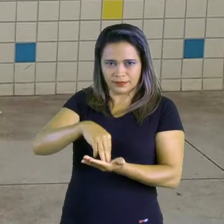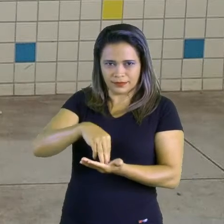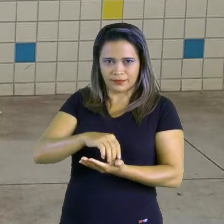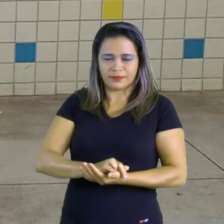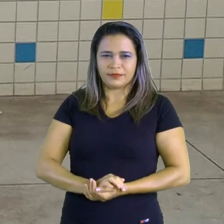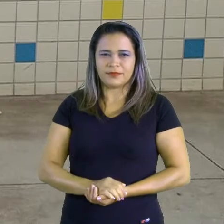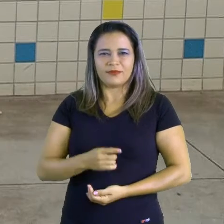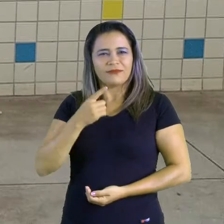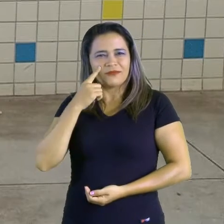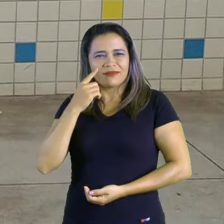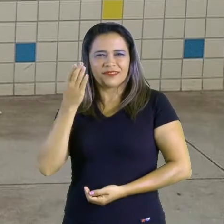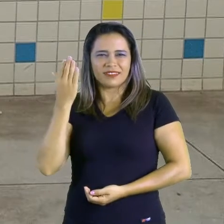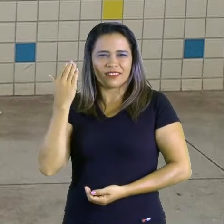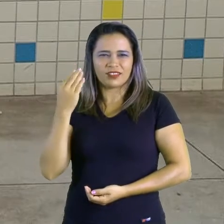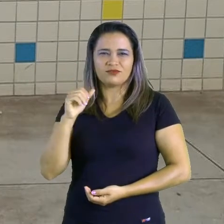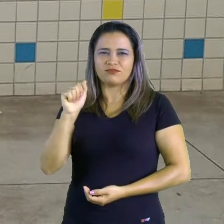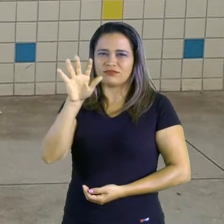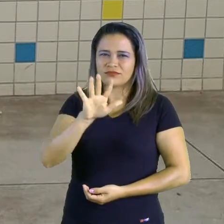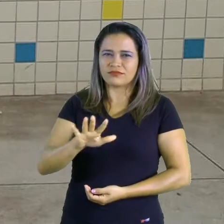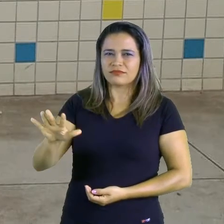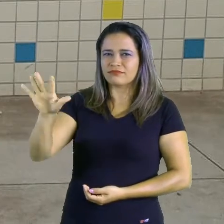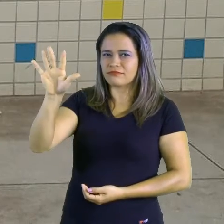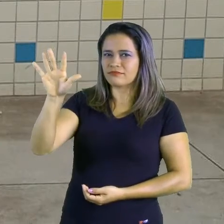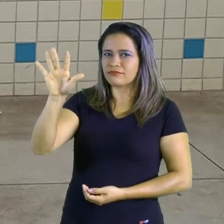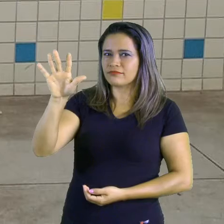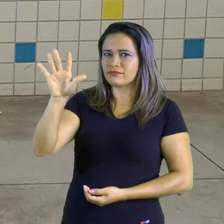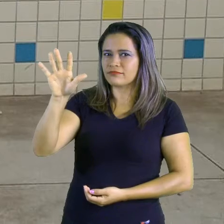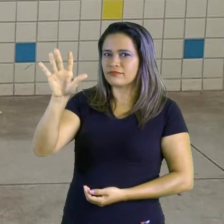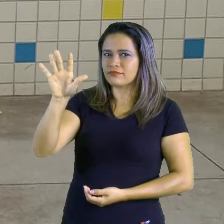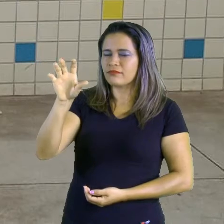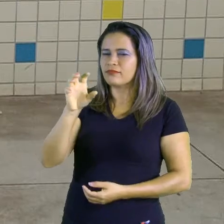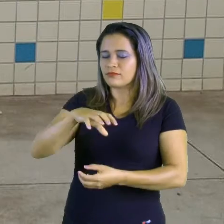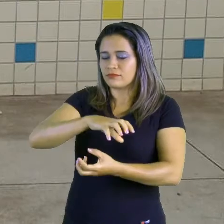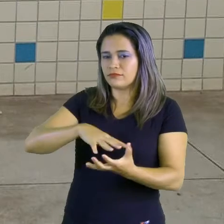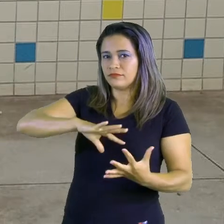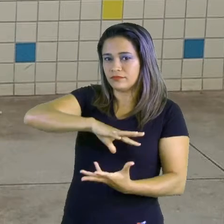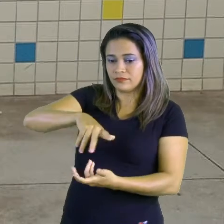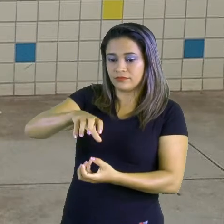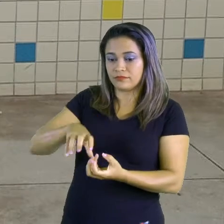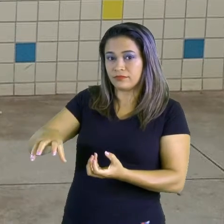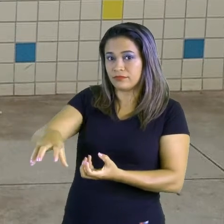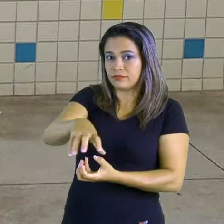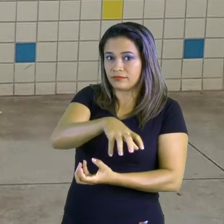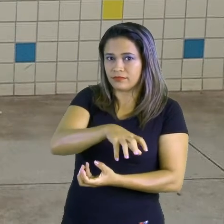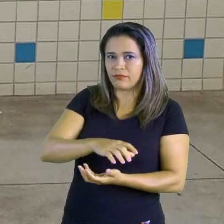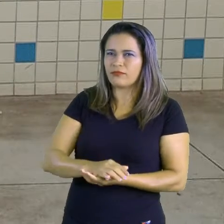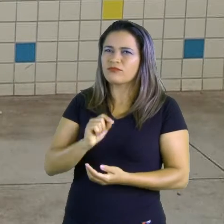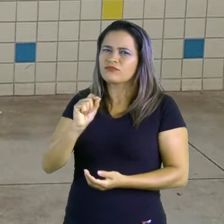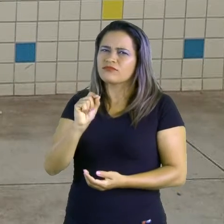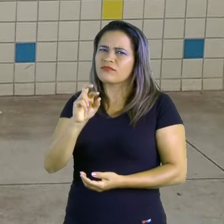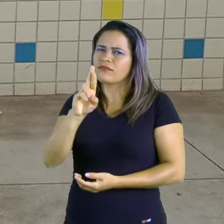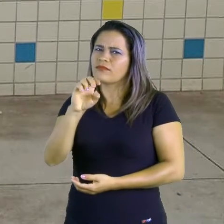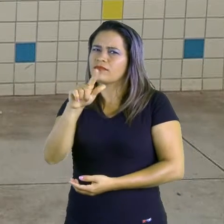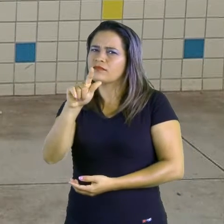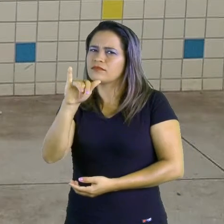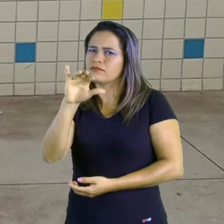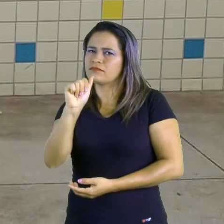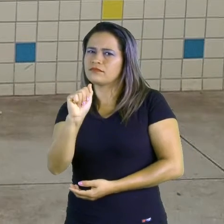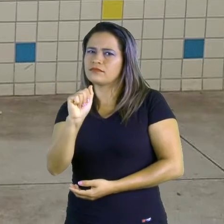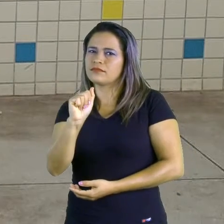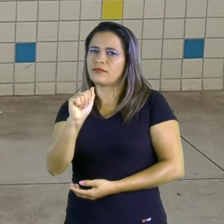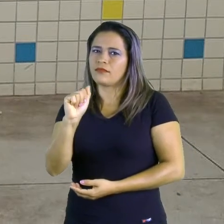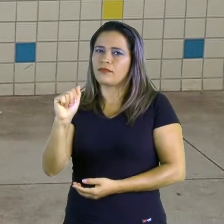continente asiático, nós temos que nos lembrar primeiro o que é região. Região é um território que, pelo clima, solo,